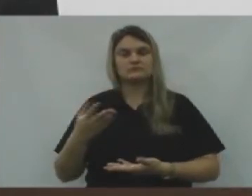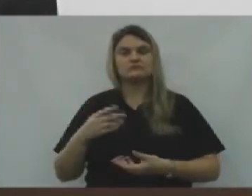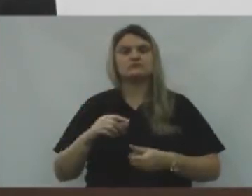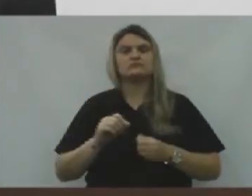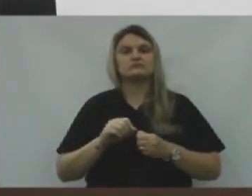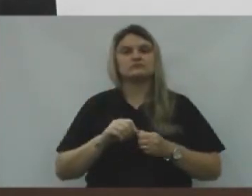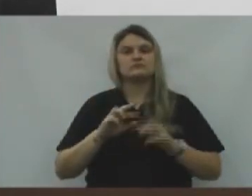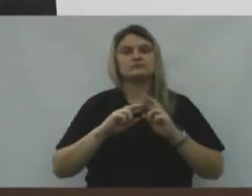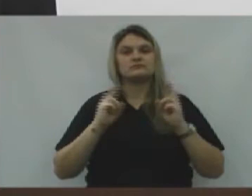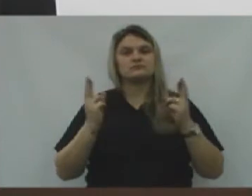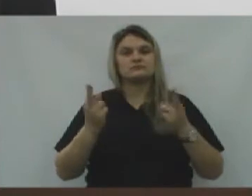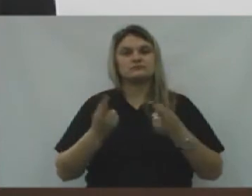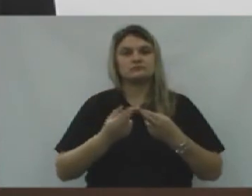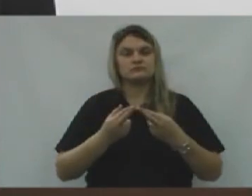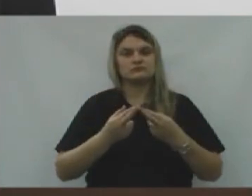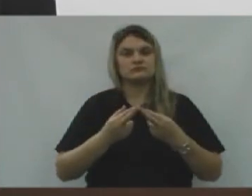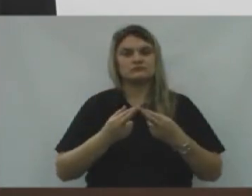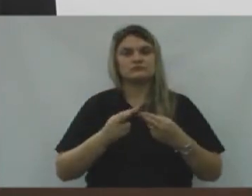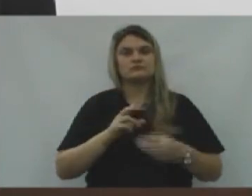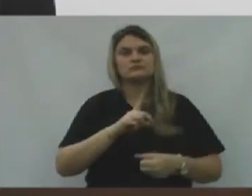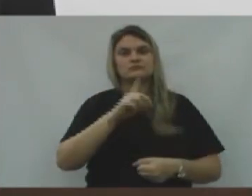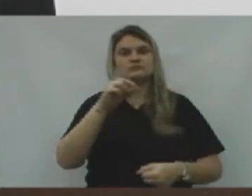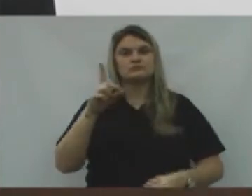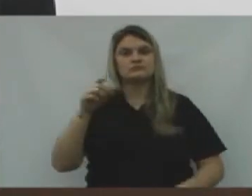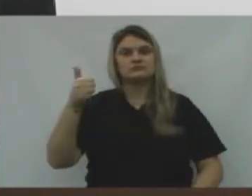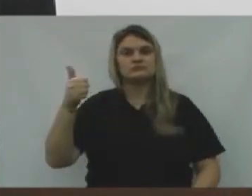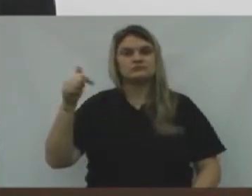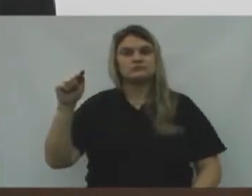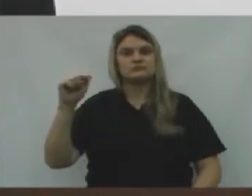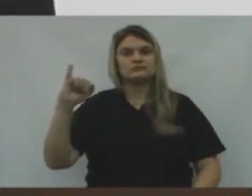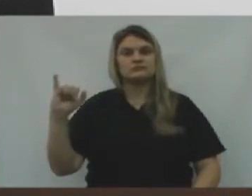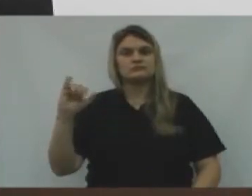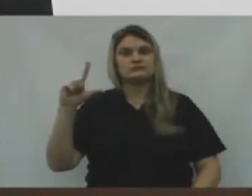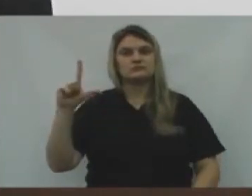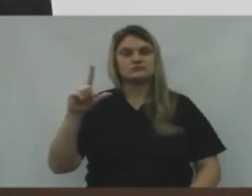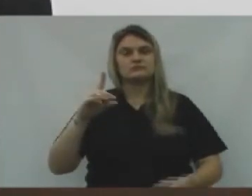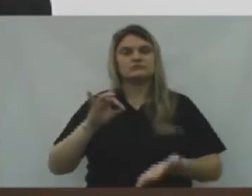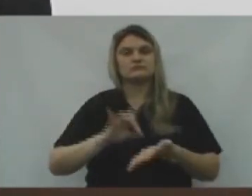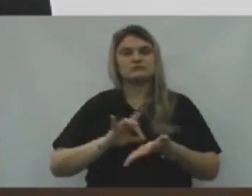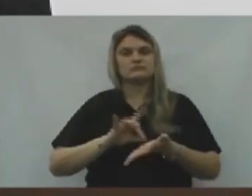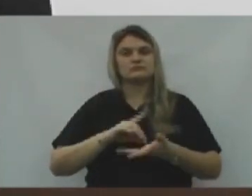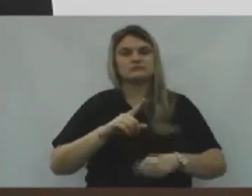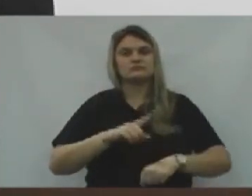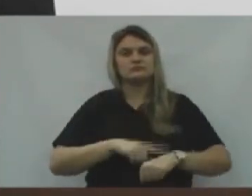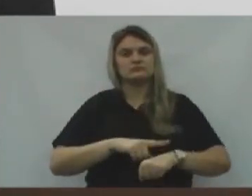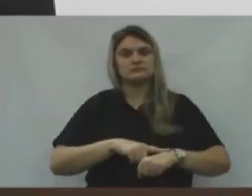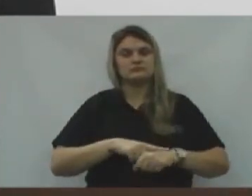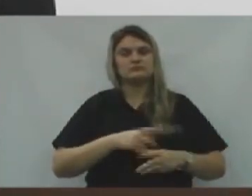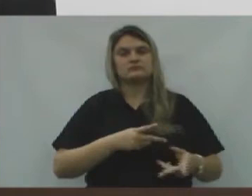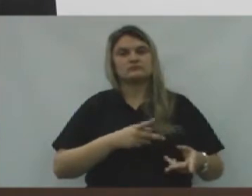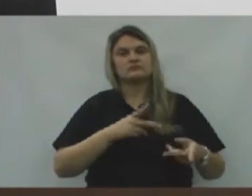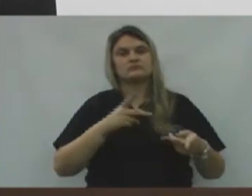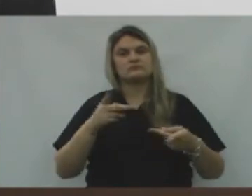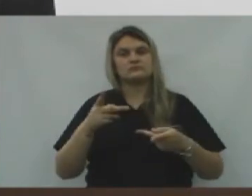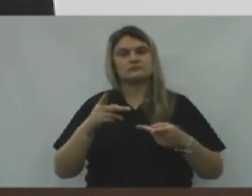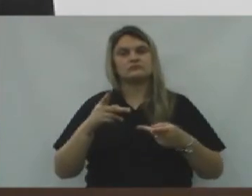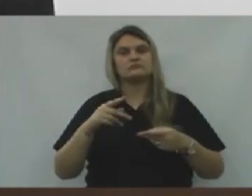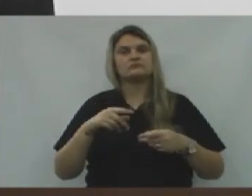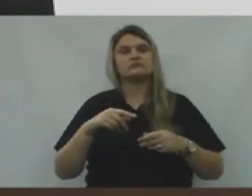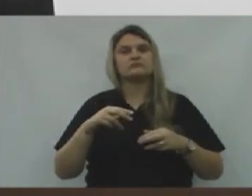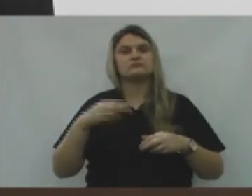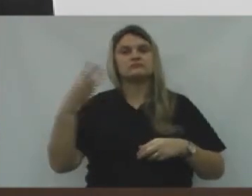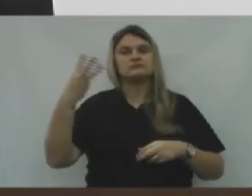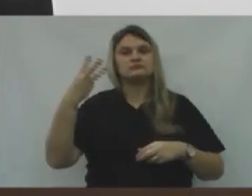convocamos então A próxima reunião ordinária Para o dia 17 de julho de 2017 Em horário regimental E convocamos então A todos Para